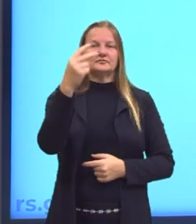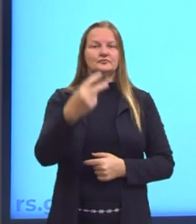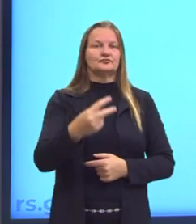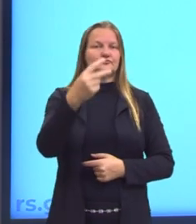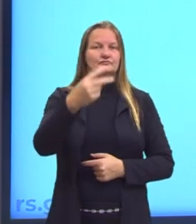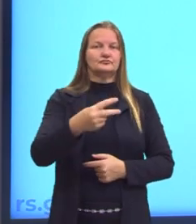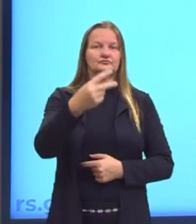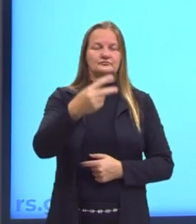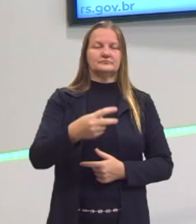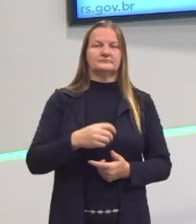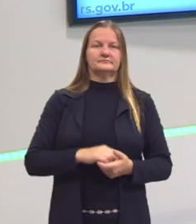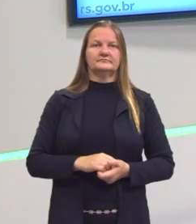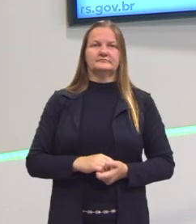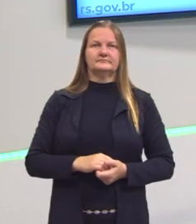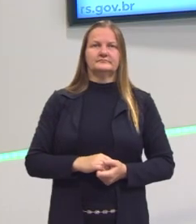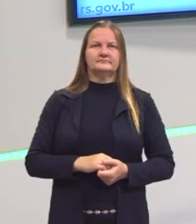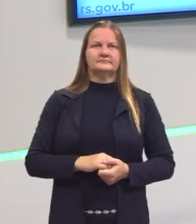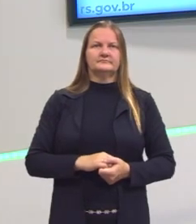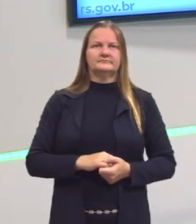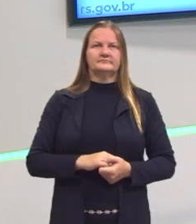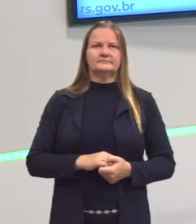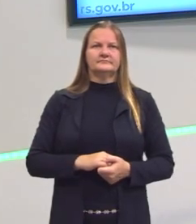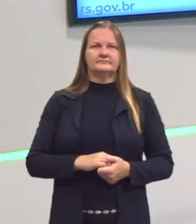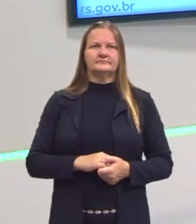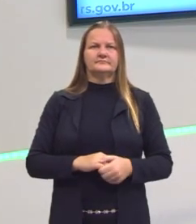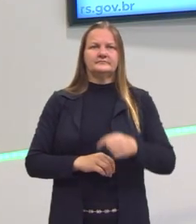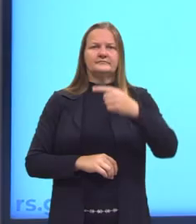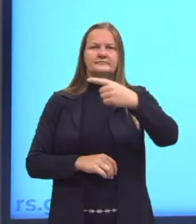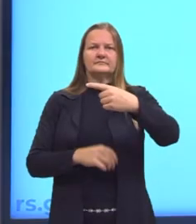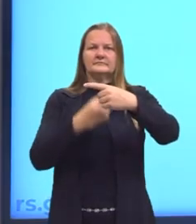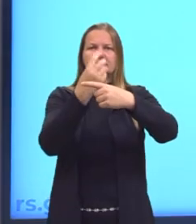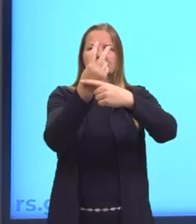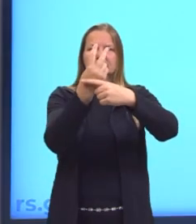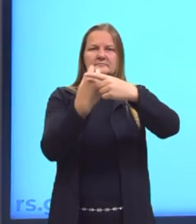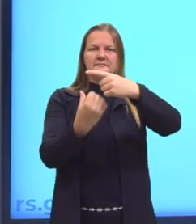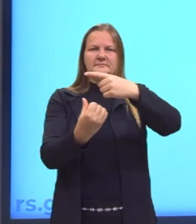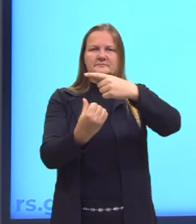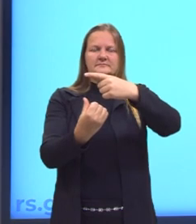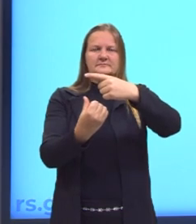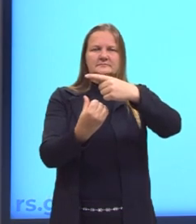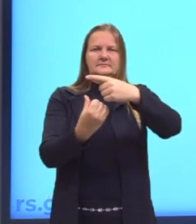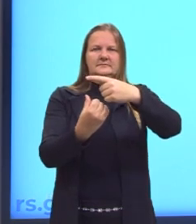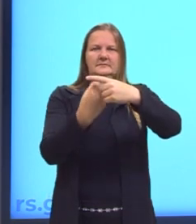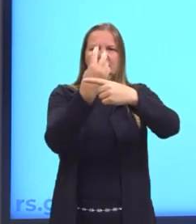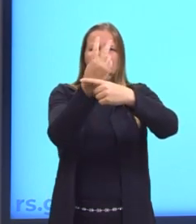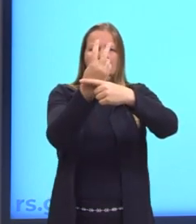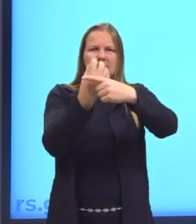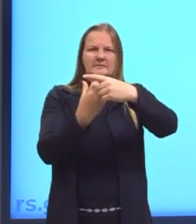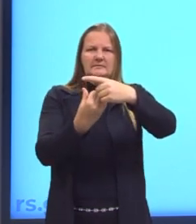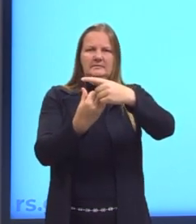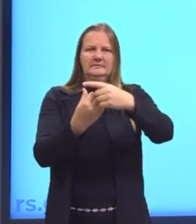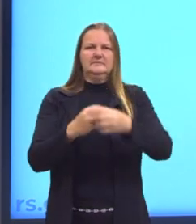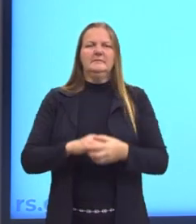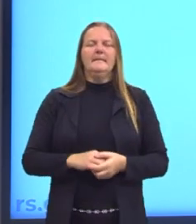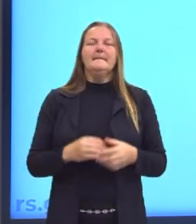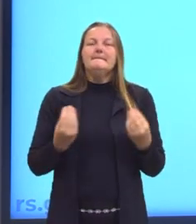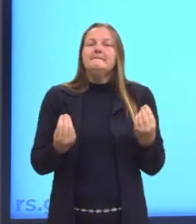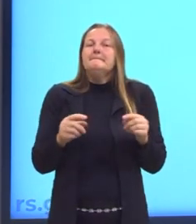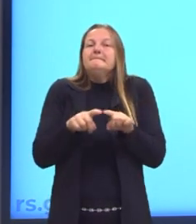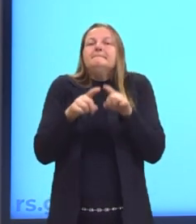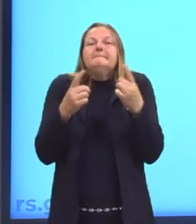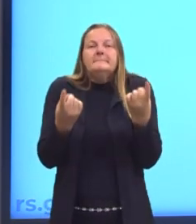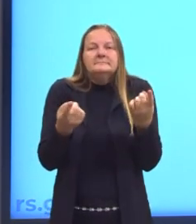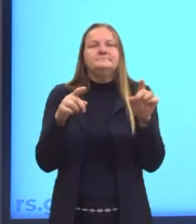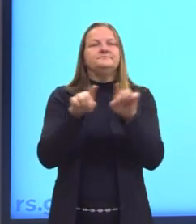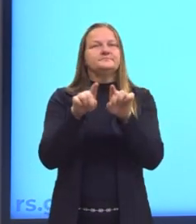valores por 10. Cheguei aqui em 2 sobre 6. 2 está para 6. Mas